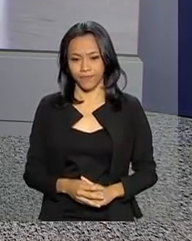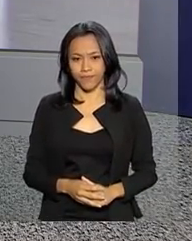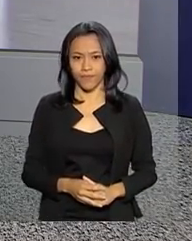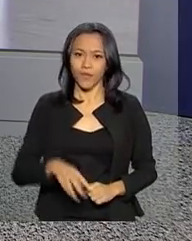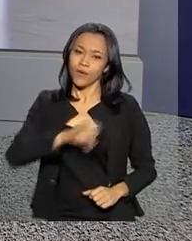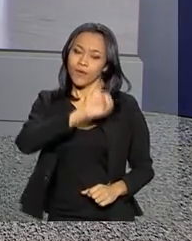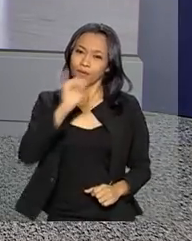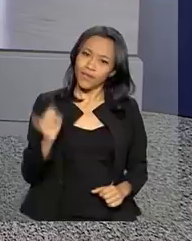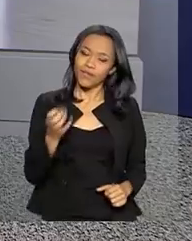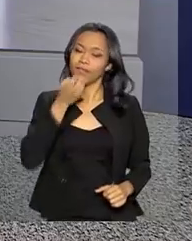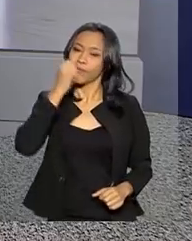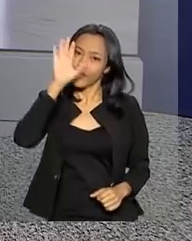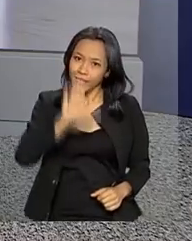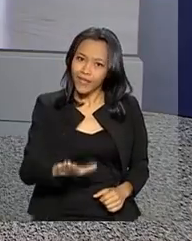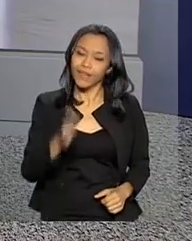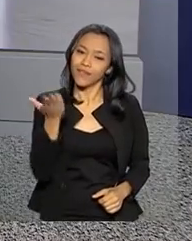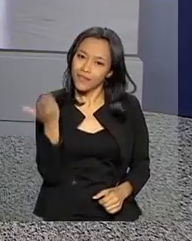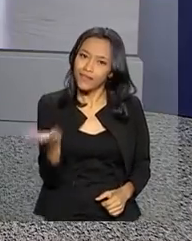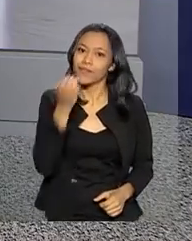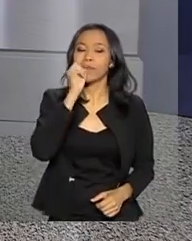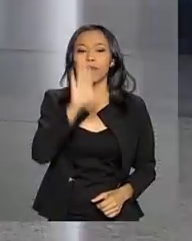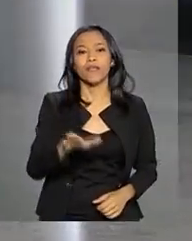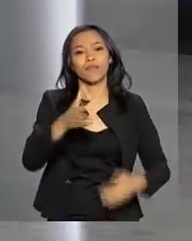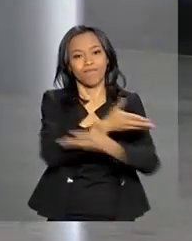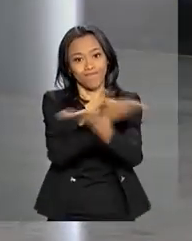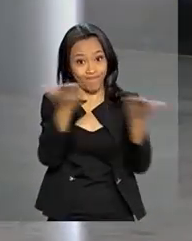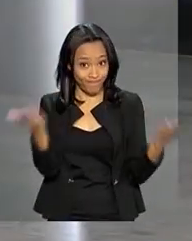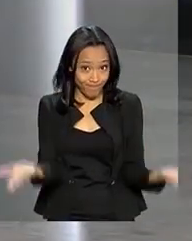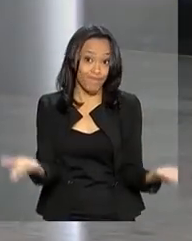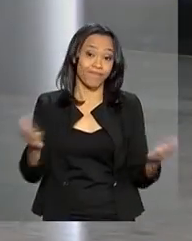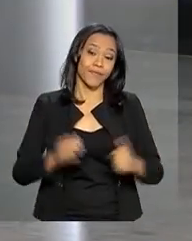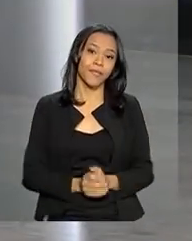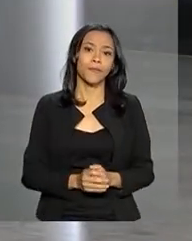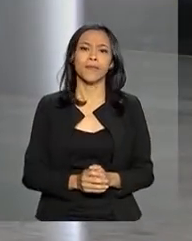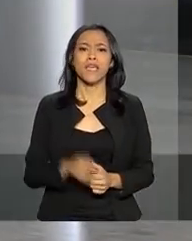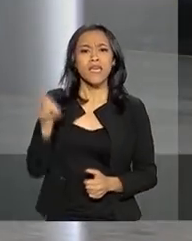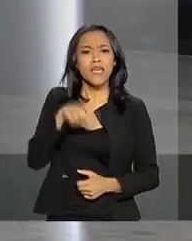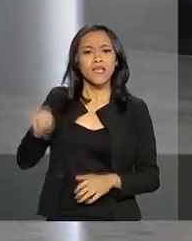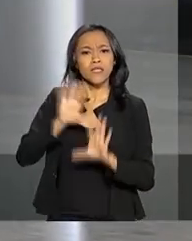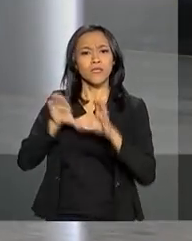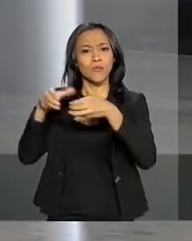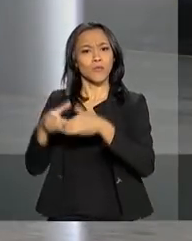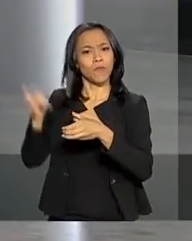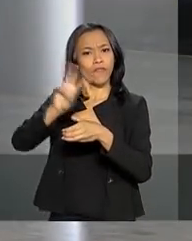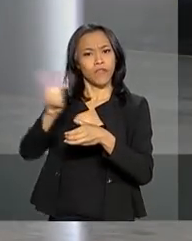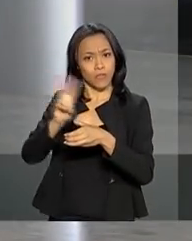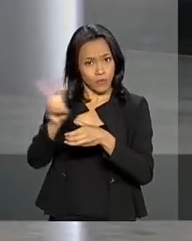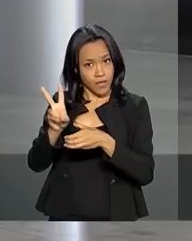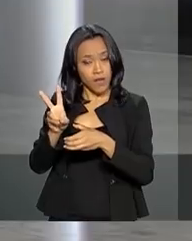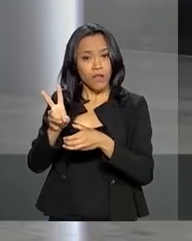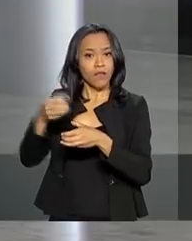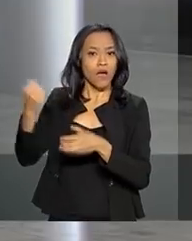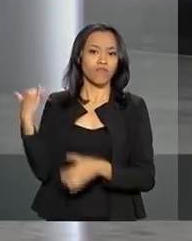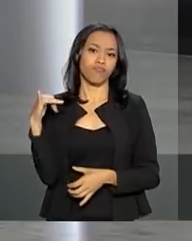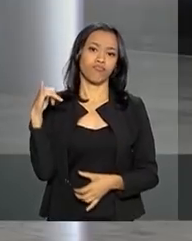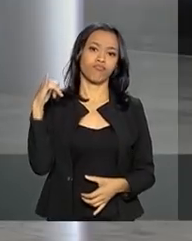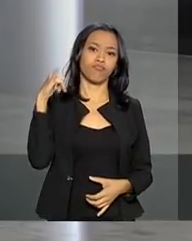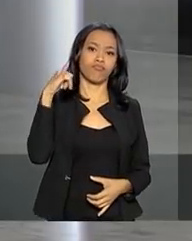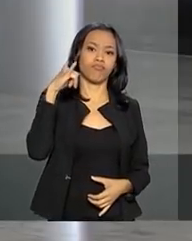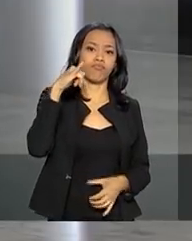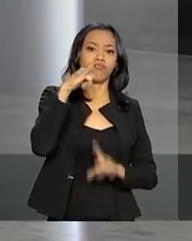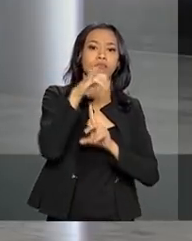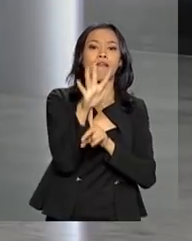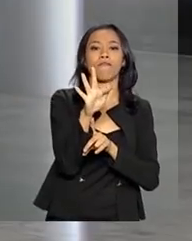Olá, Roberto, boa tarde para você, boa tarde a todos. Estes venezuelanos estão viajando em um avião da Força